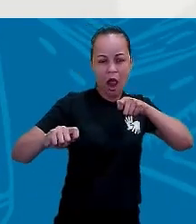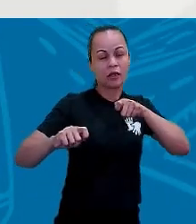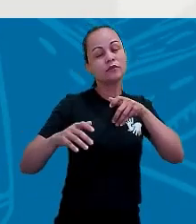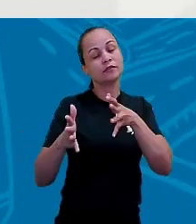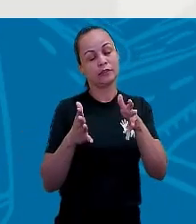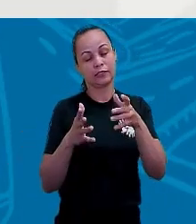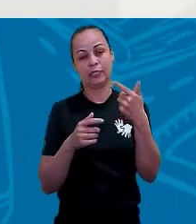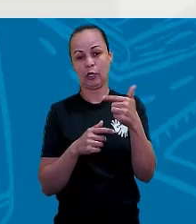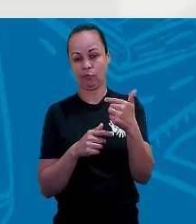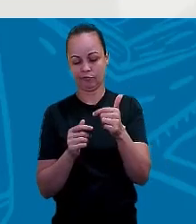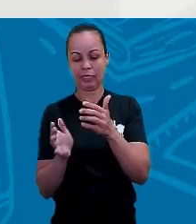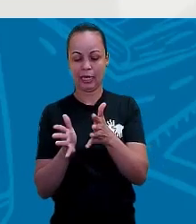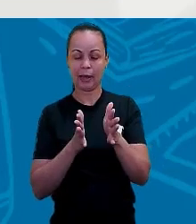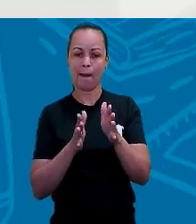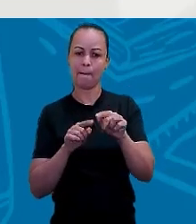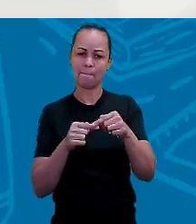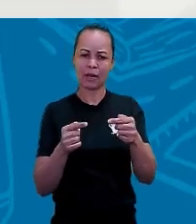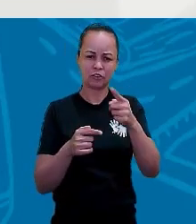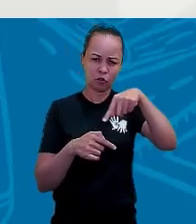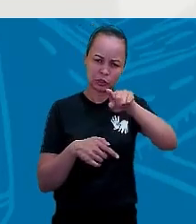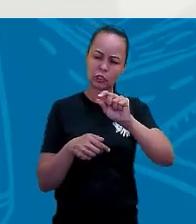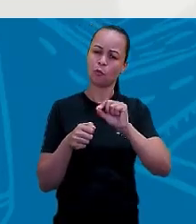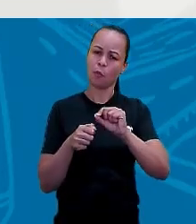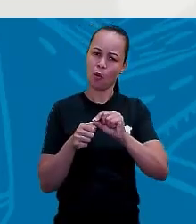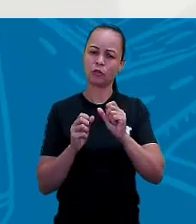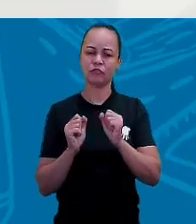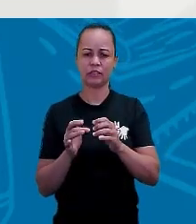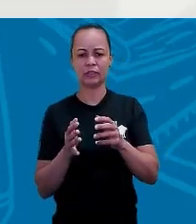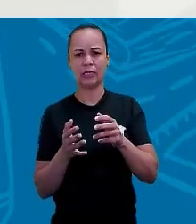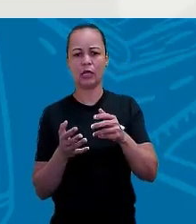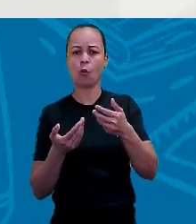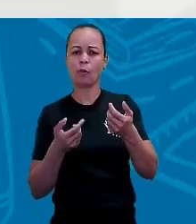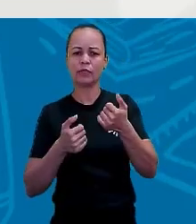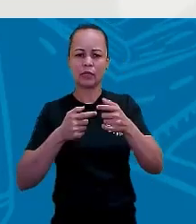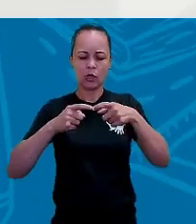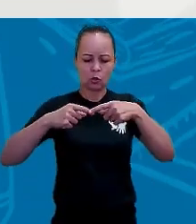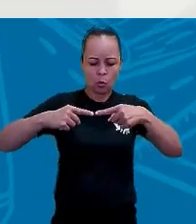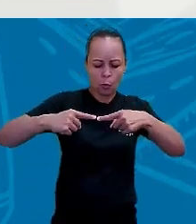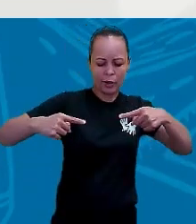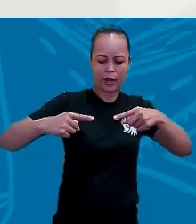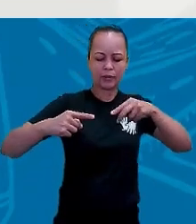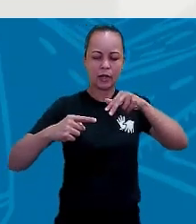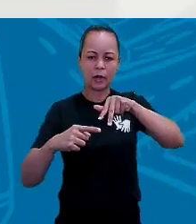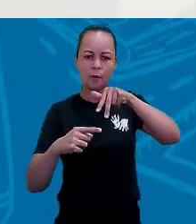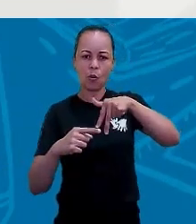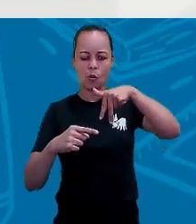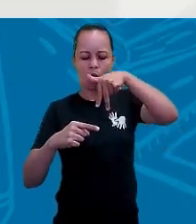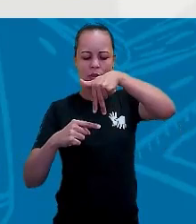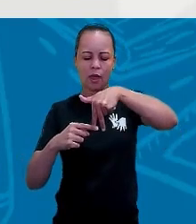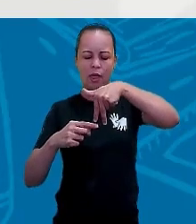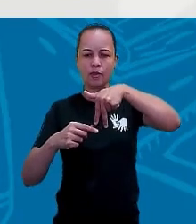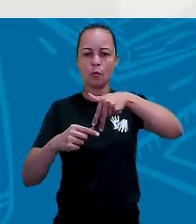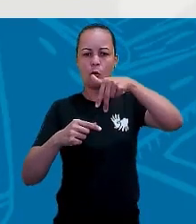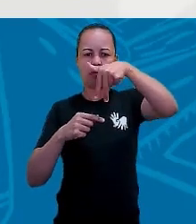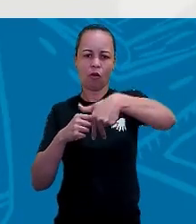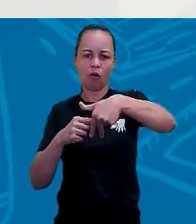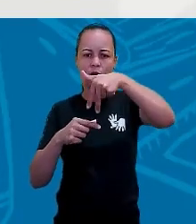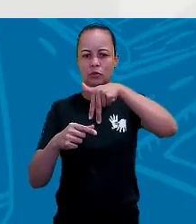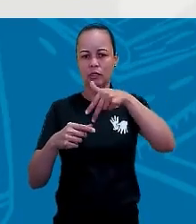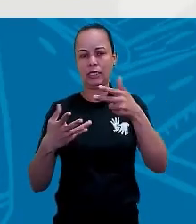com comandos simples, como Pula dentro, pula fora, sai e depois vai